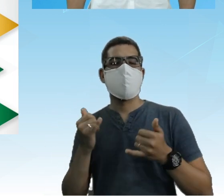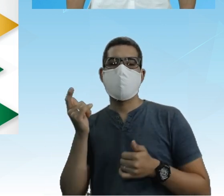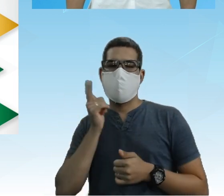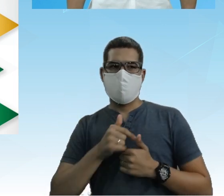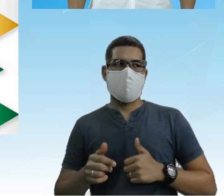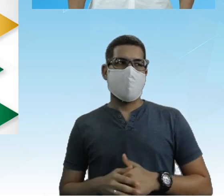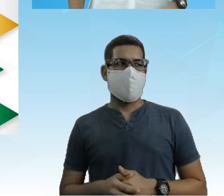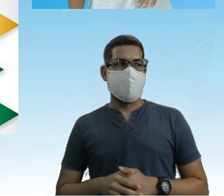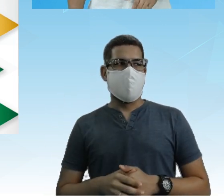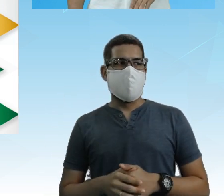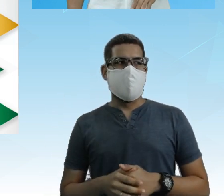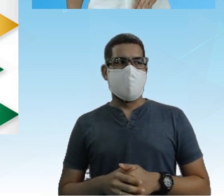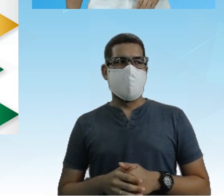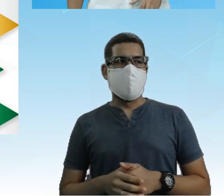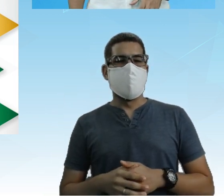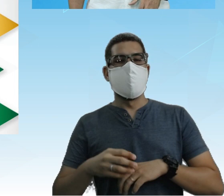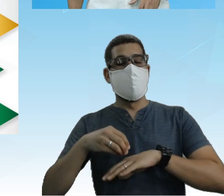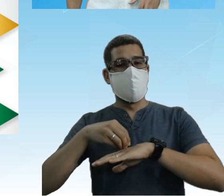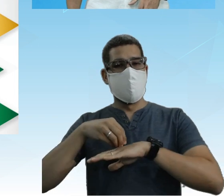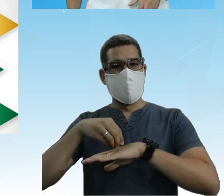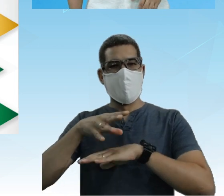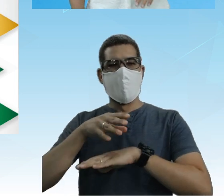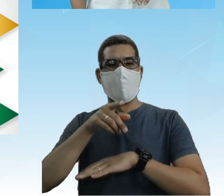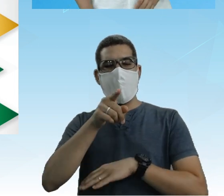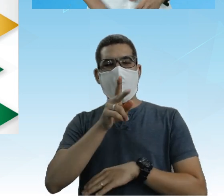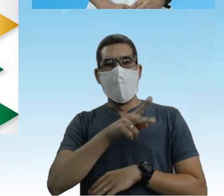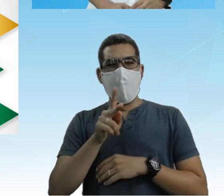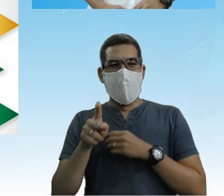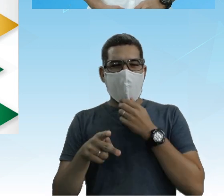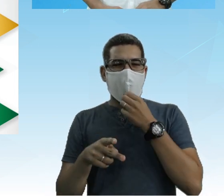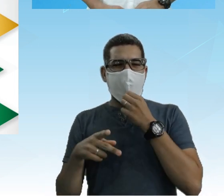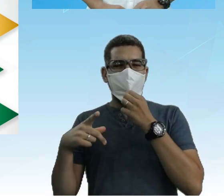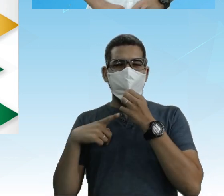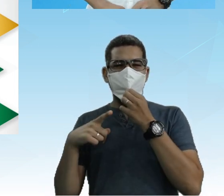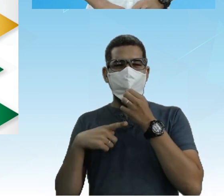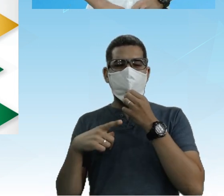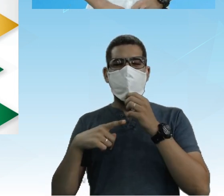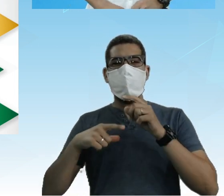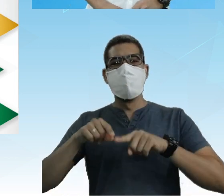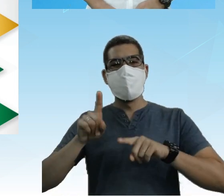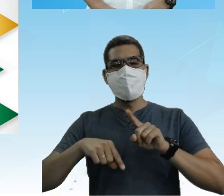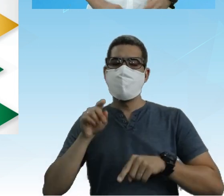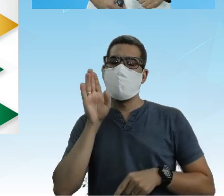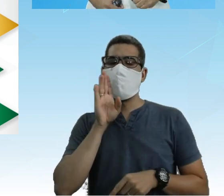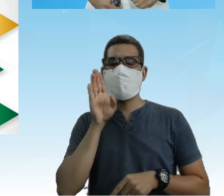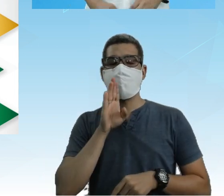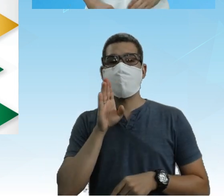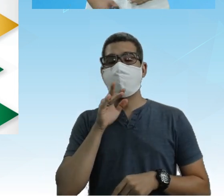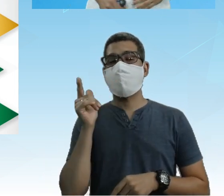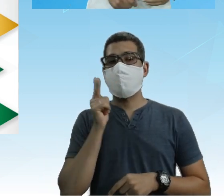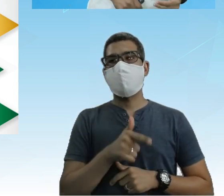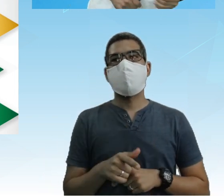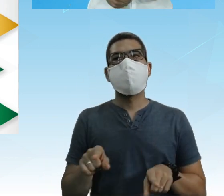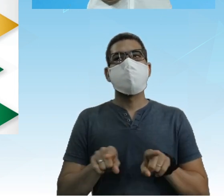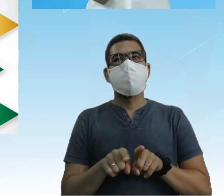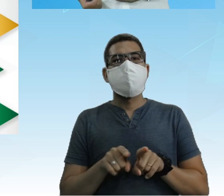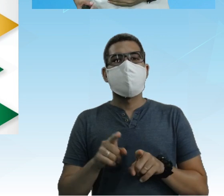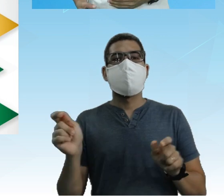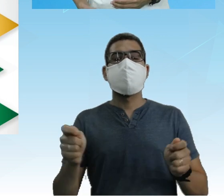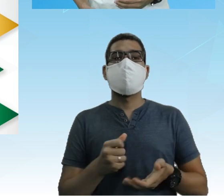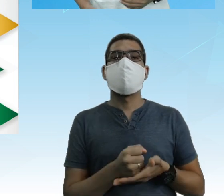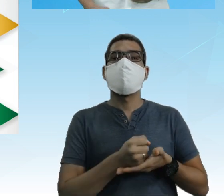conosco, tá bom? Indicação para você, professor Olha que material legal Para você usar em sala de aula Ou usar como